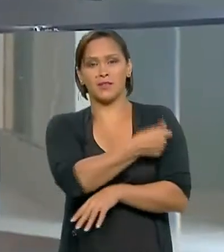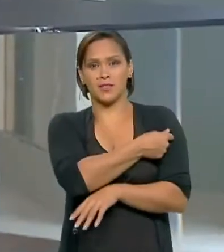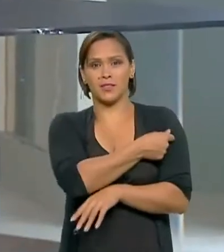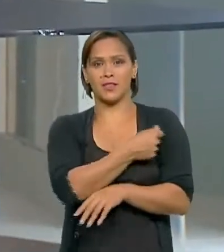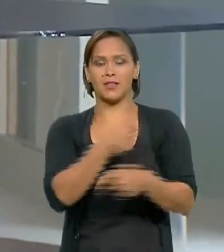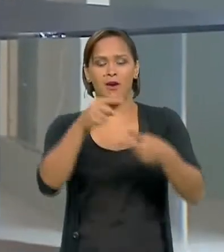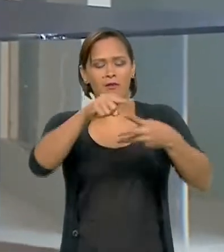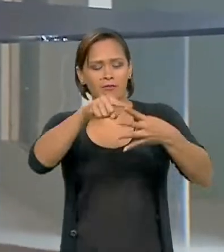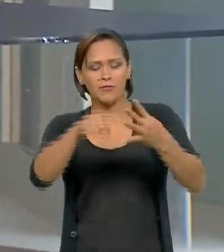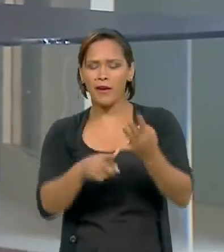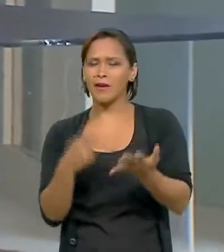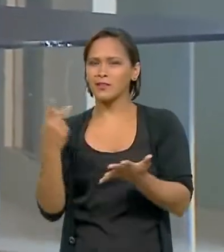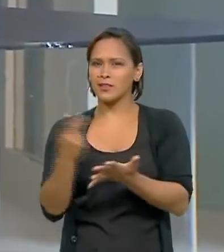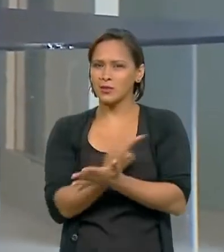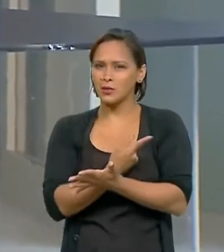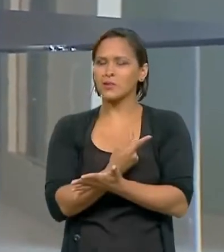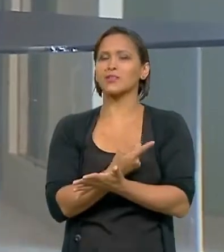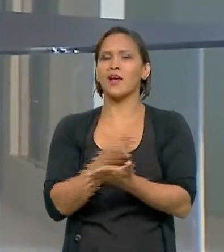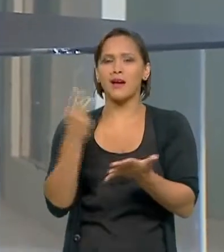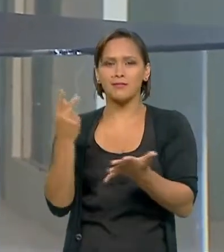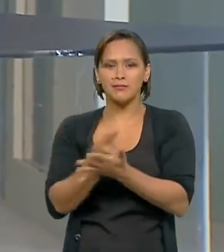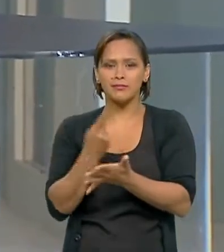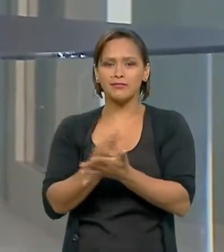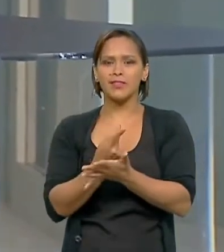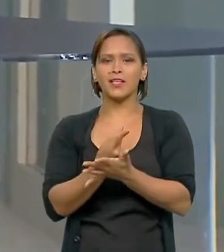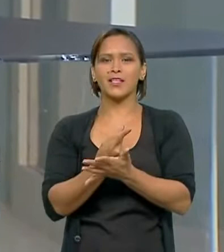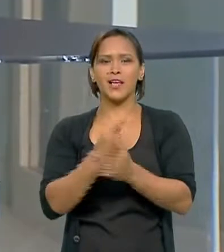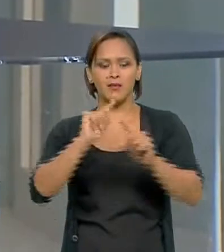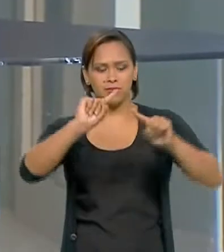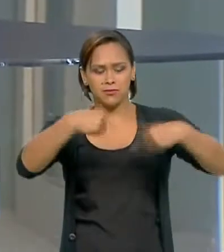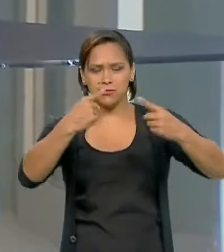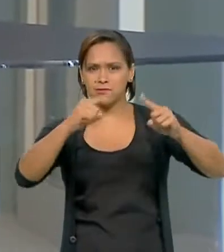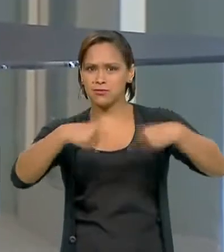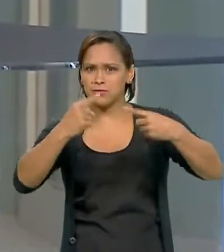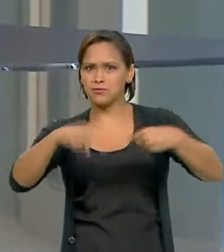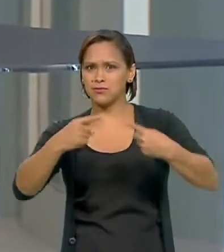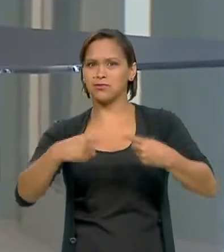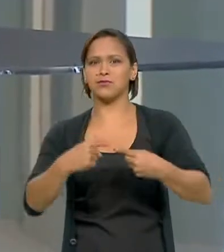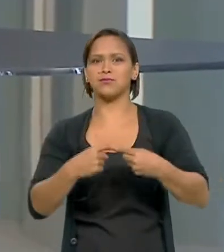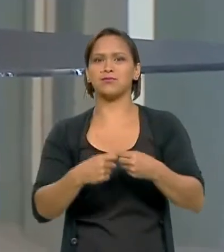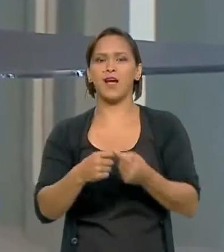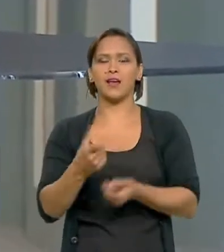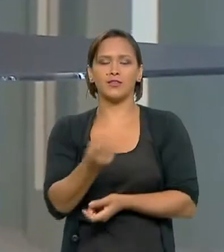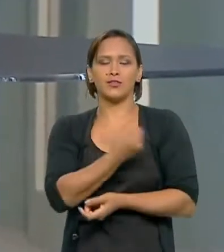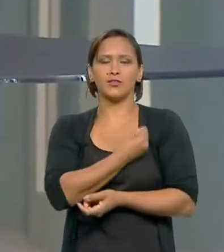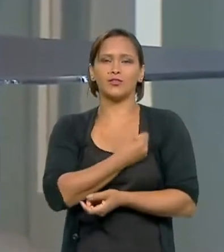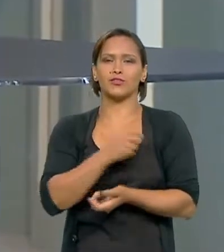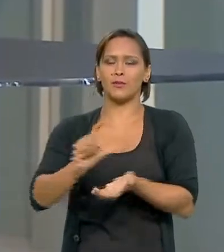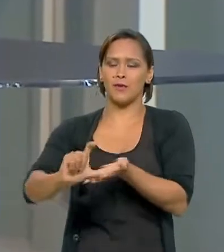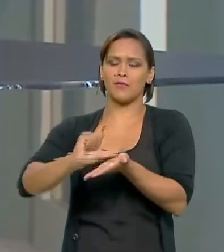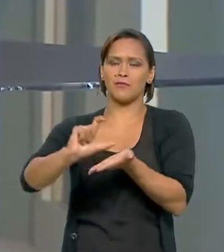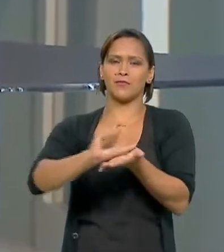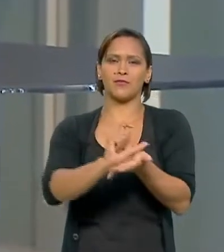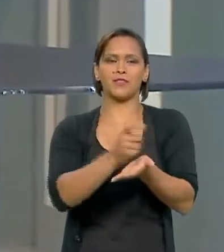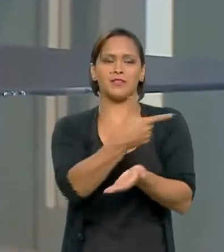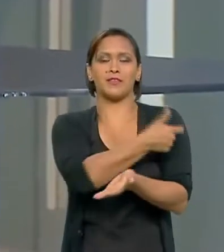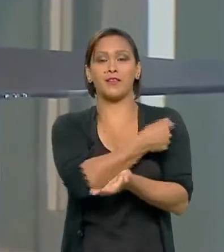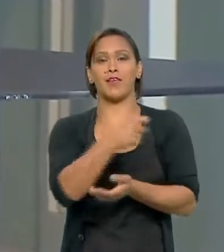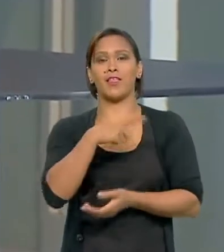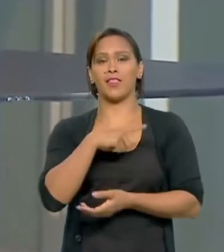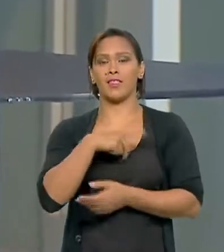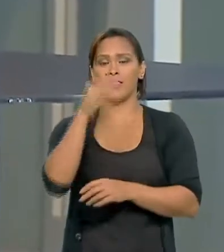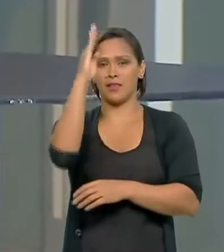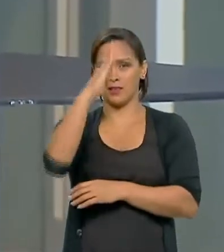injustiça e uma espécie de terrorismo em cima de número de vacinas que o Brasil tem disponível. Foi